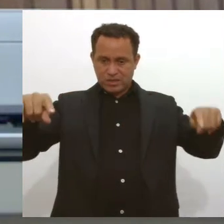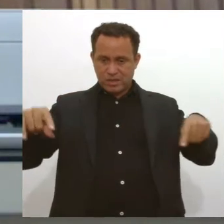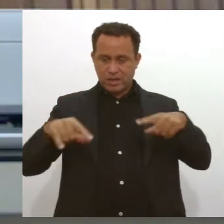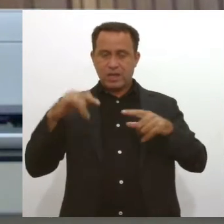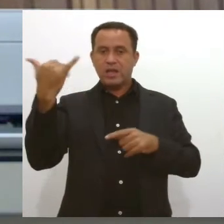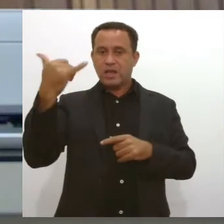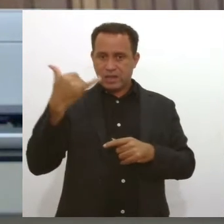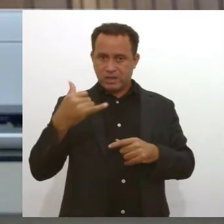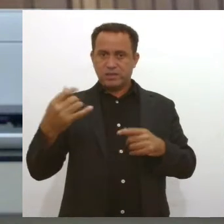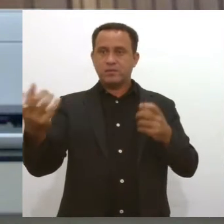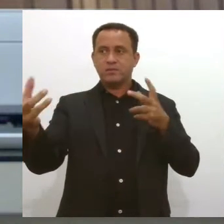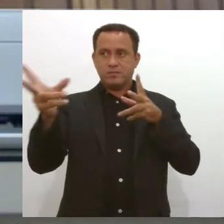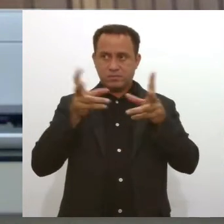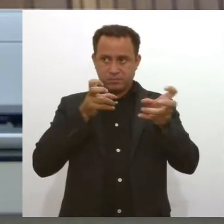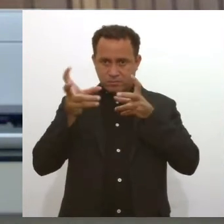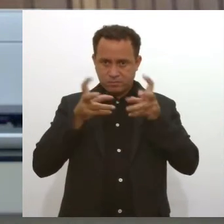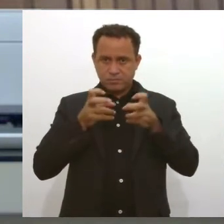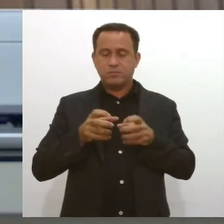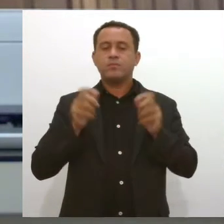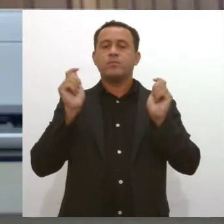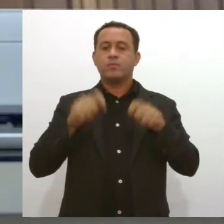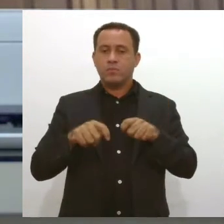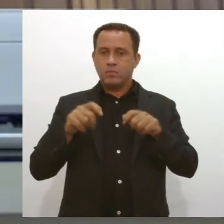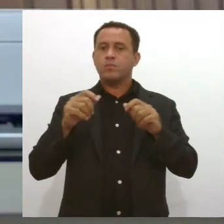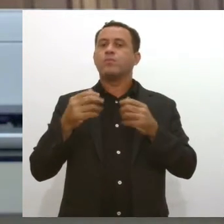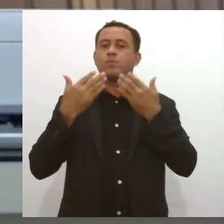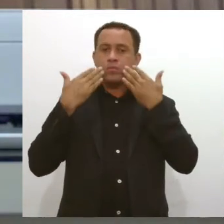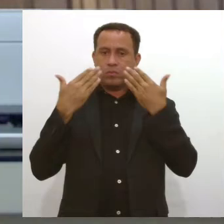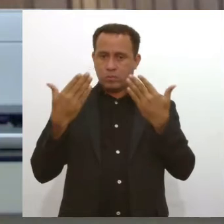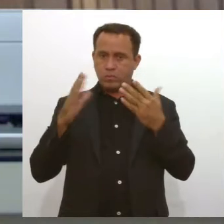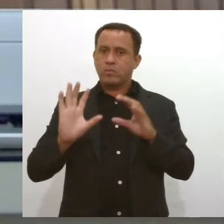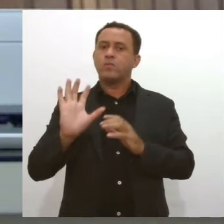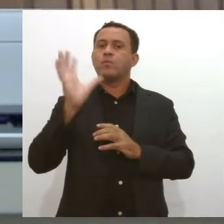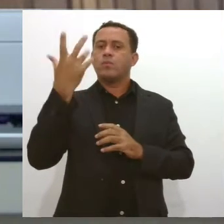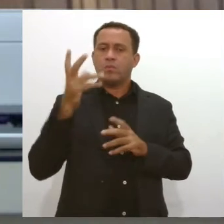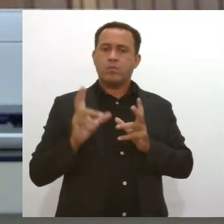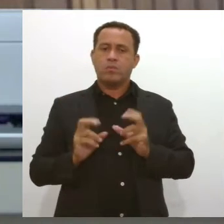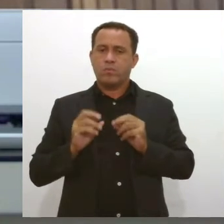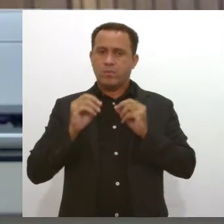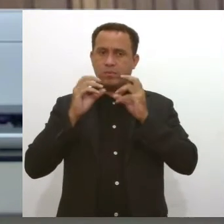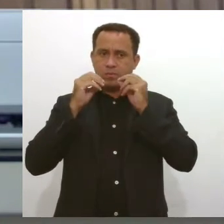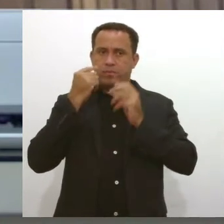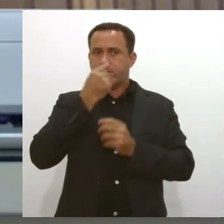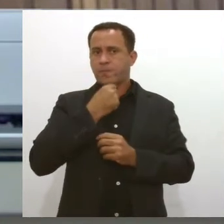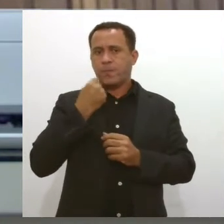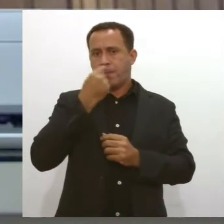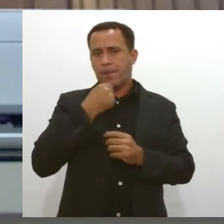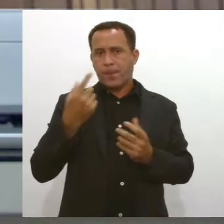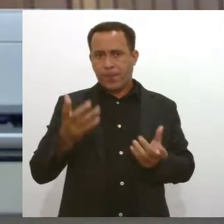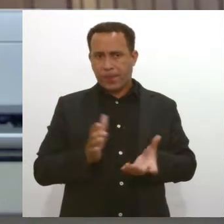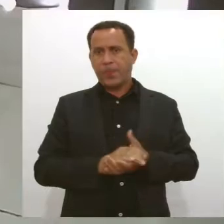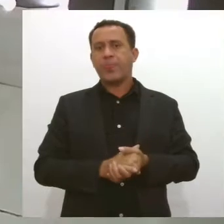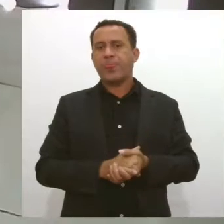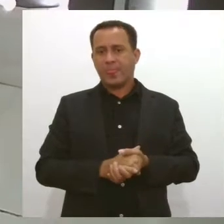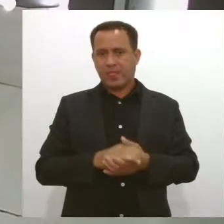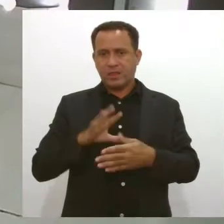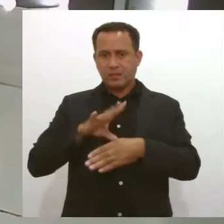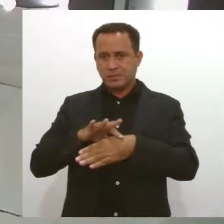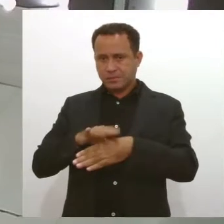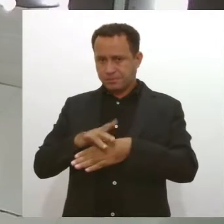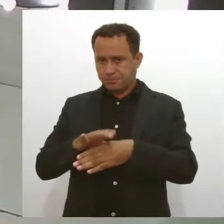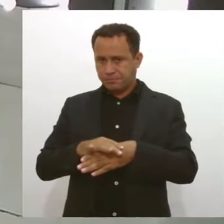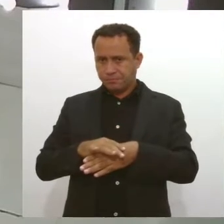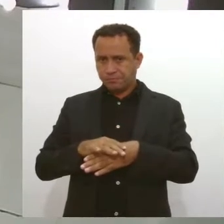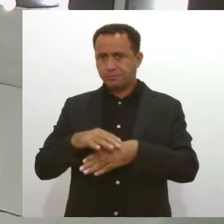esses indivíduos, eles estão mais vulneráveis, estão mais propícios a serem acometidos pela doença. E tem uma